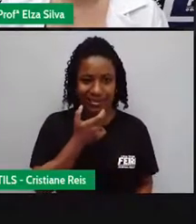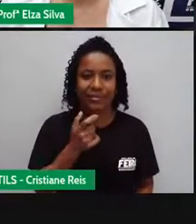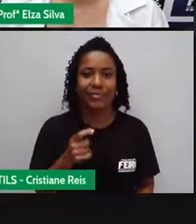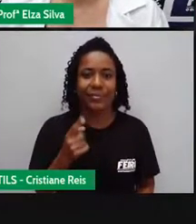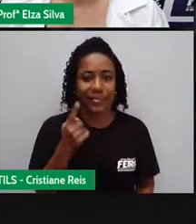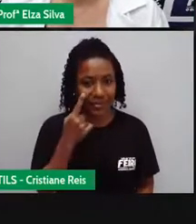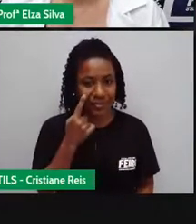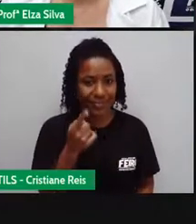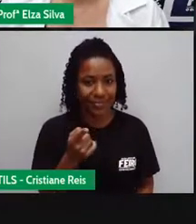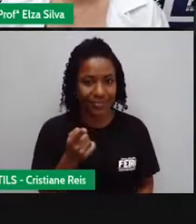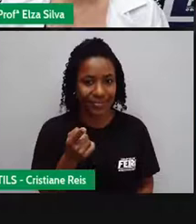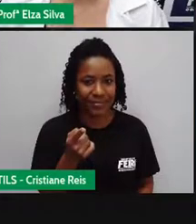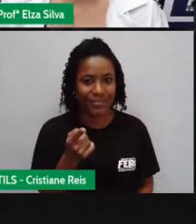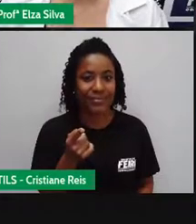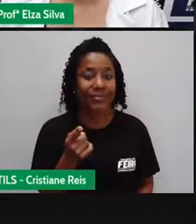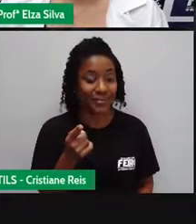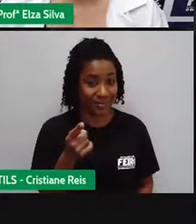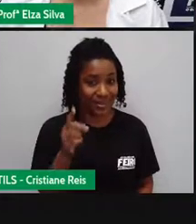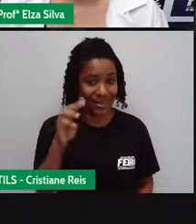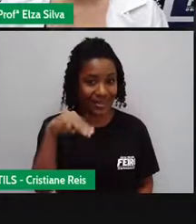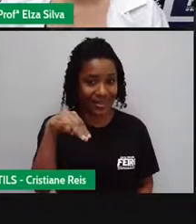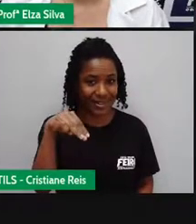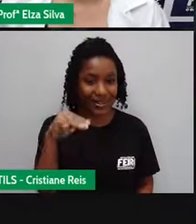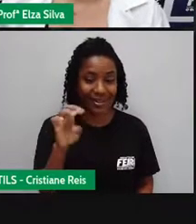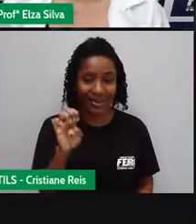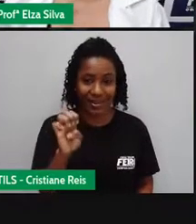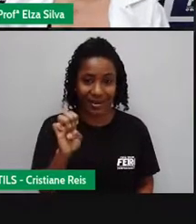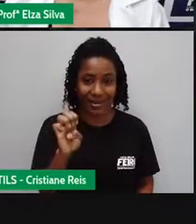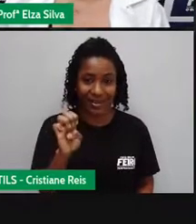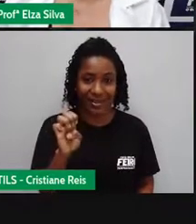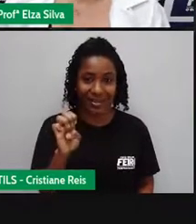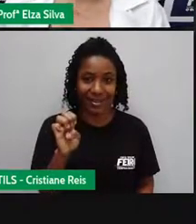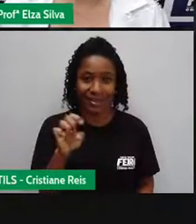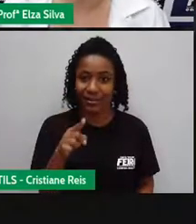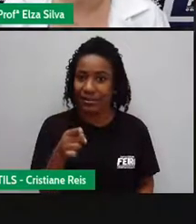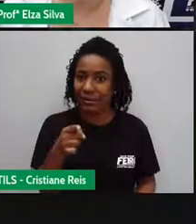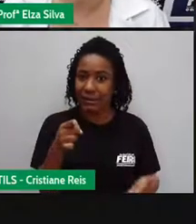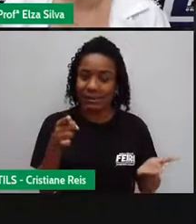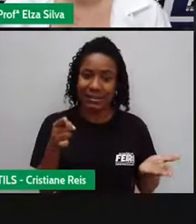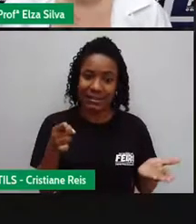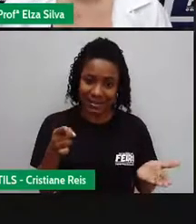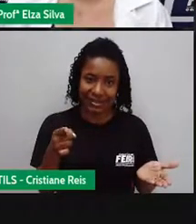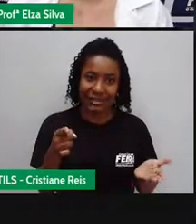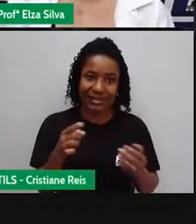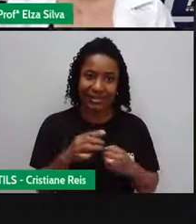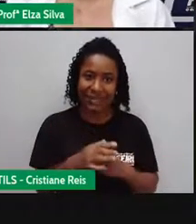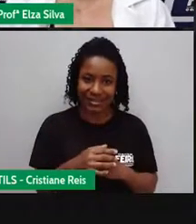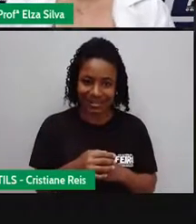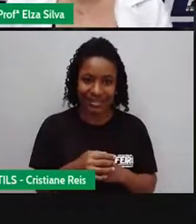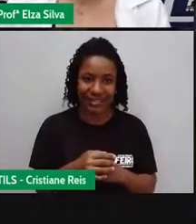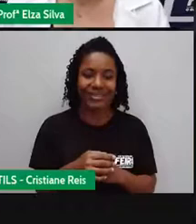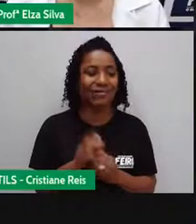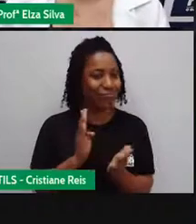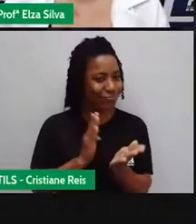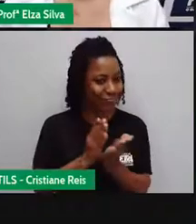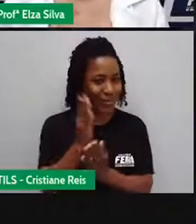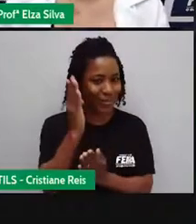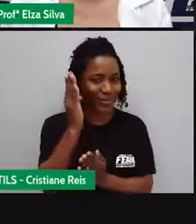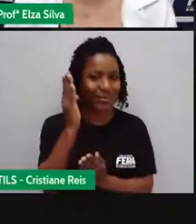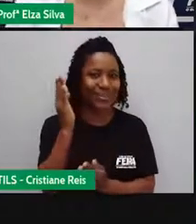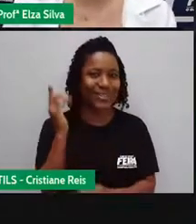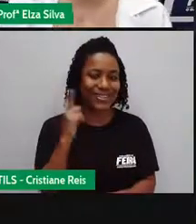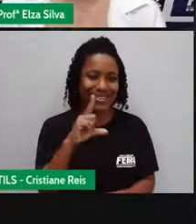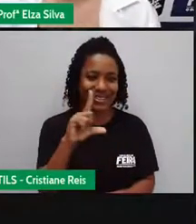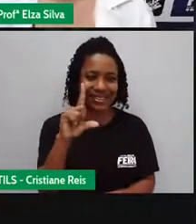E A Next round Então, terminando A